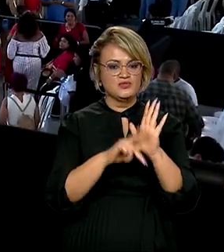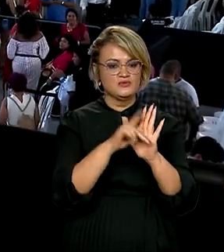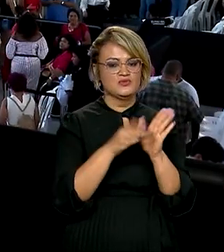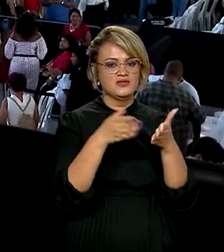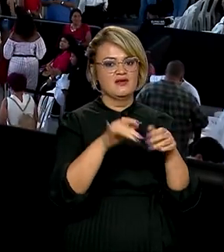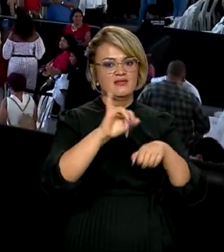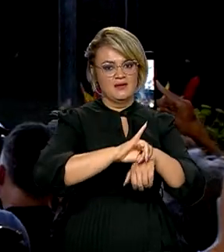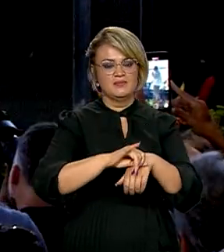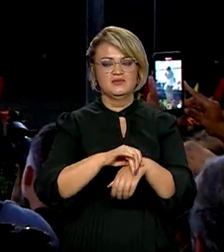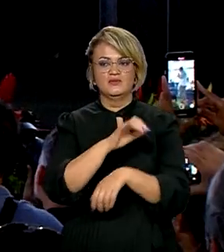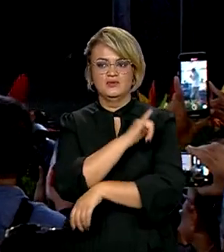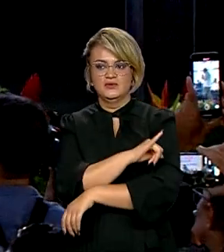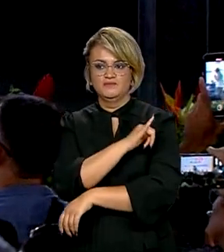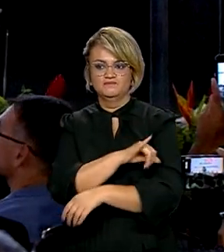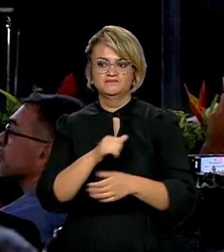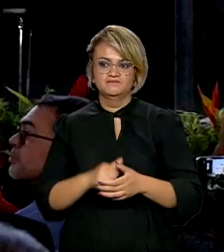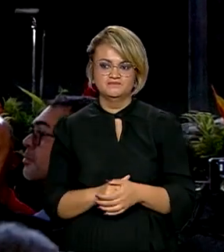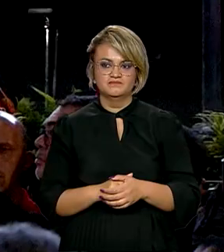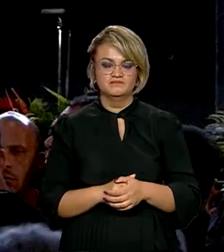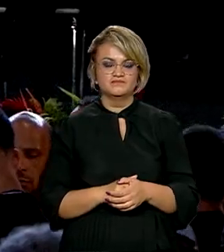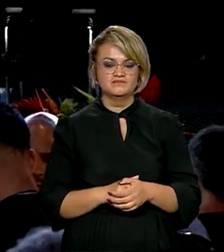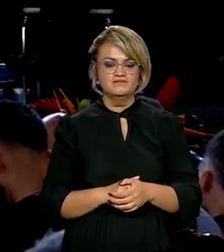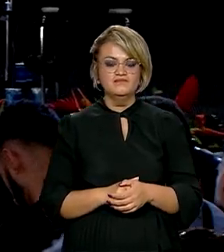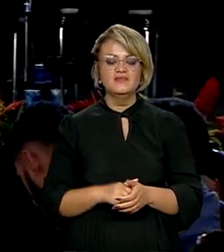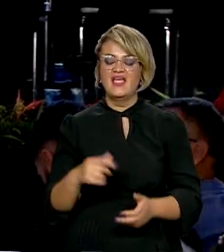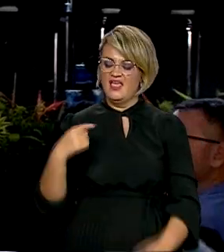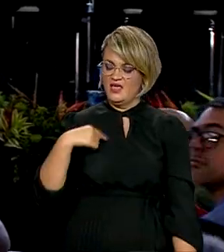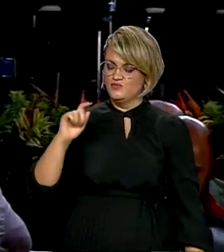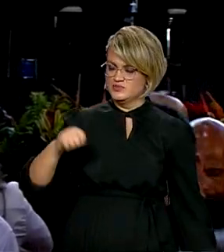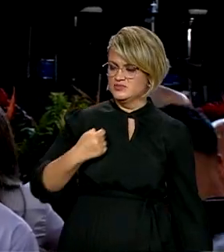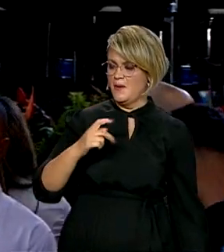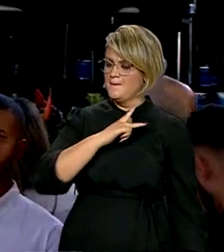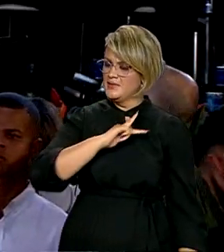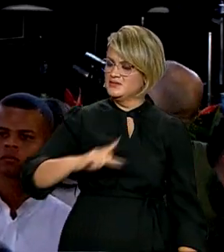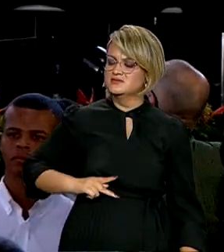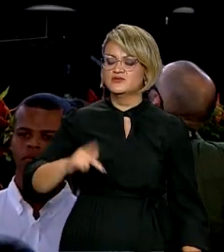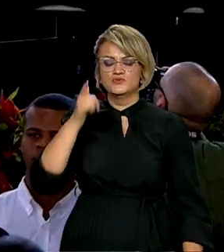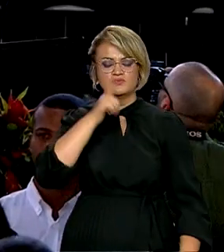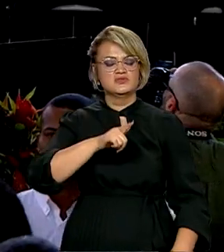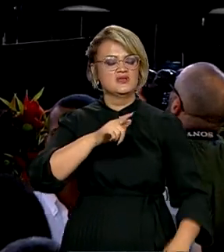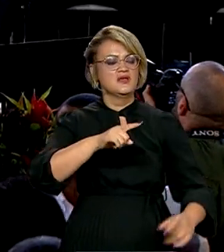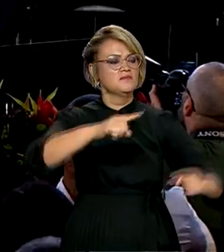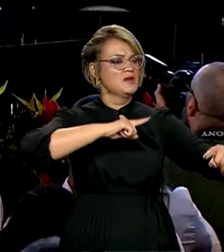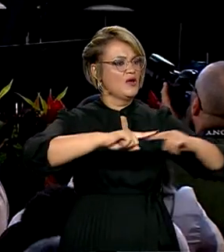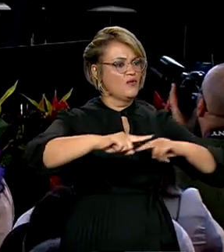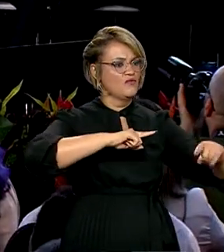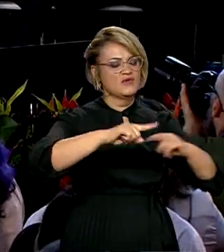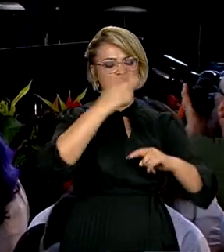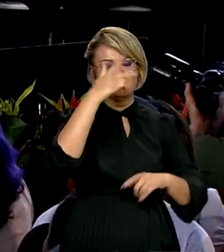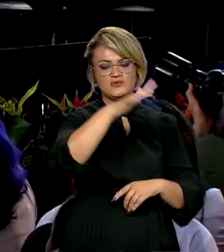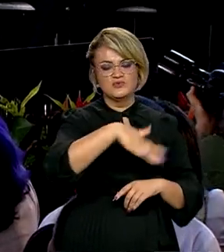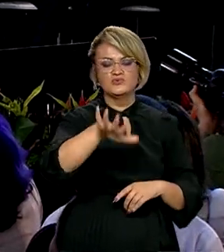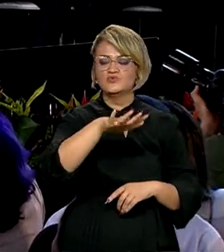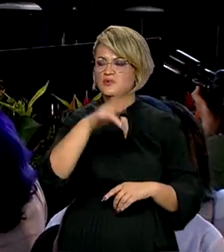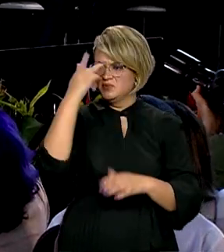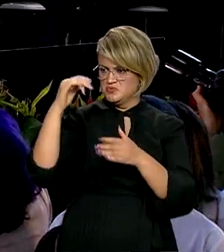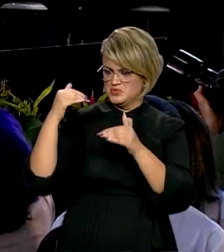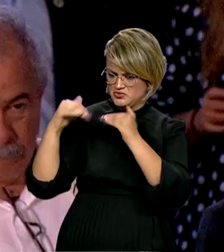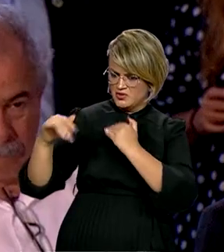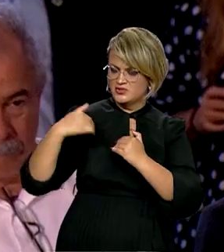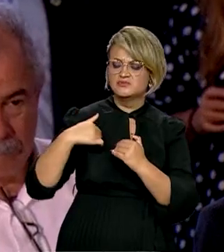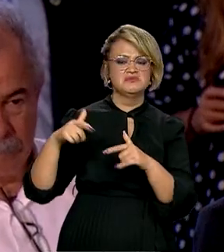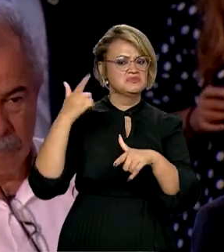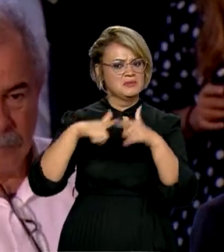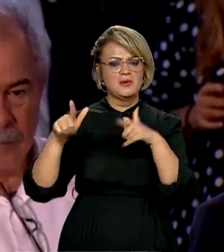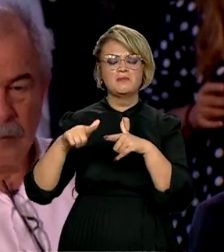capital fluminense. Eu fui eleito presidente para governar para todos, até para os meus adversários.